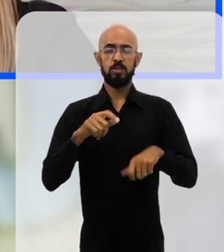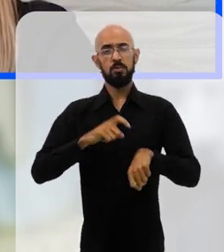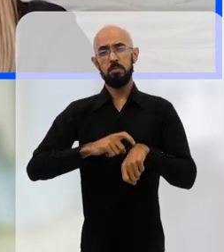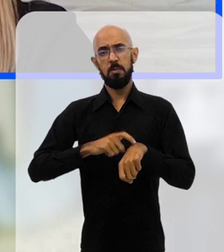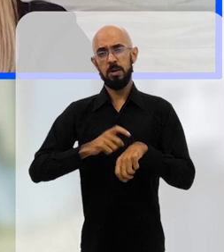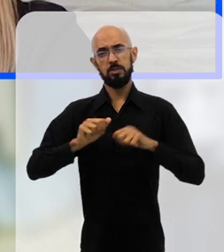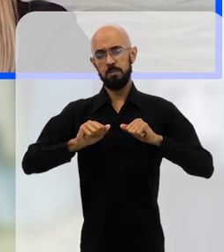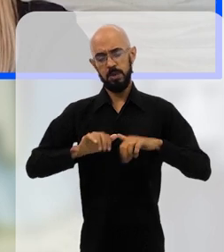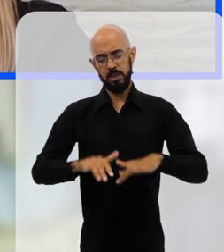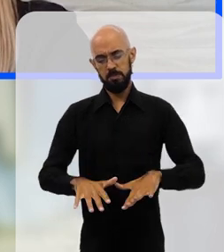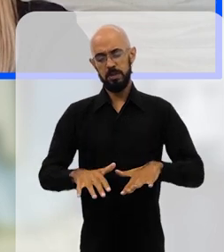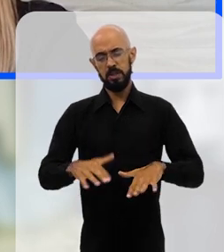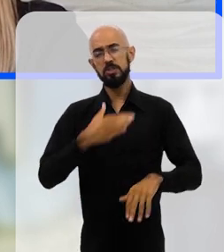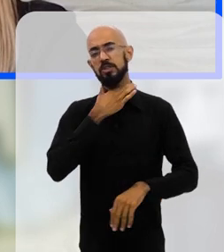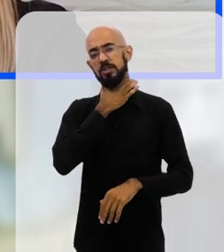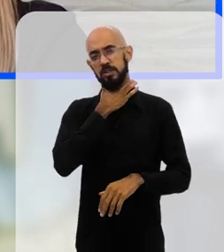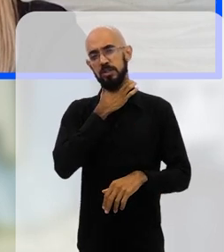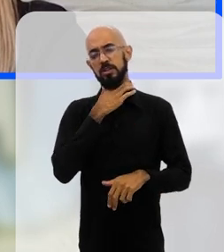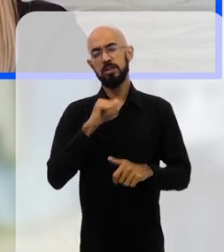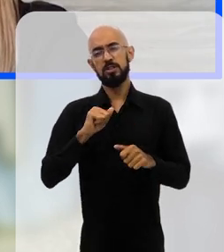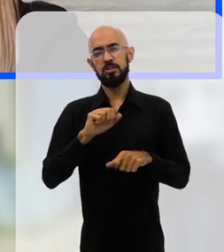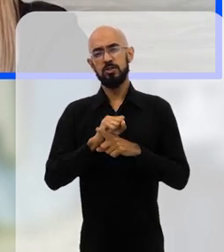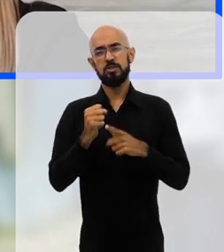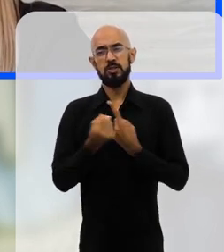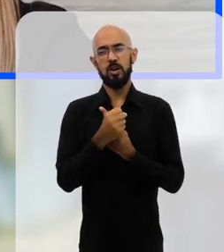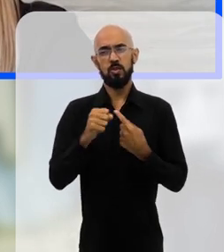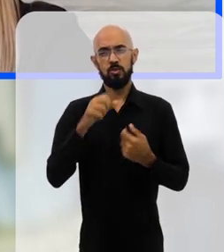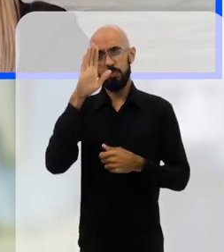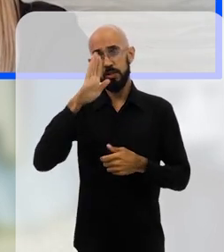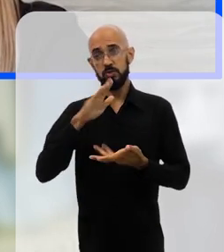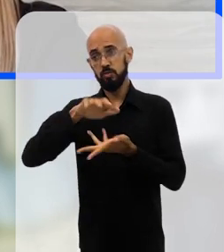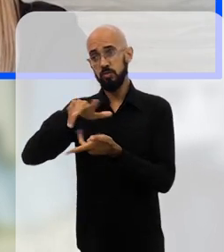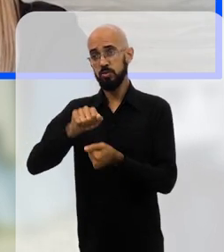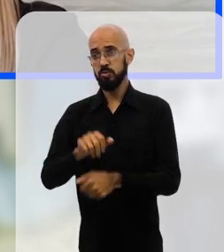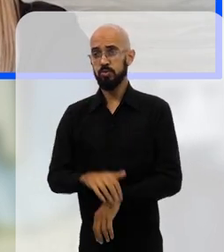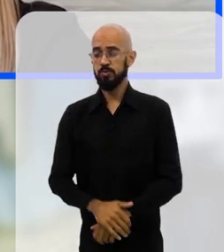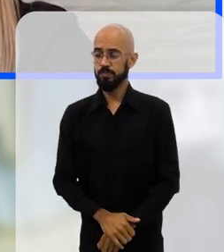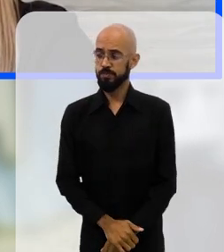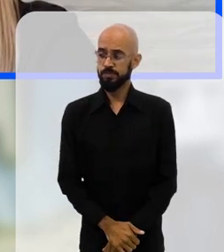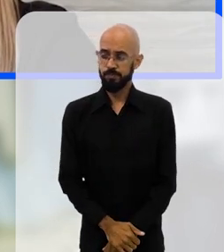de pandemia, de crise sanitária e social no Brasil e no mundo.